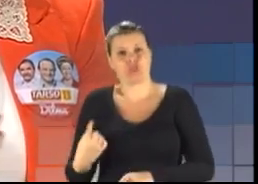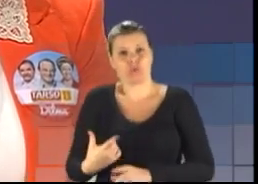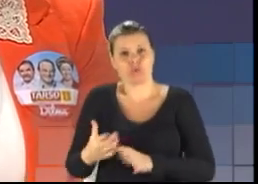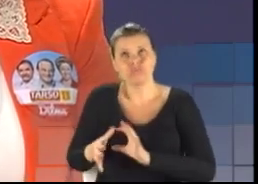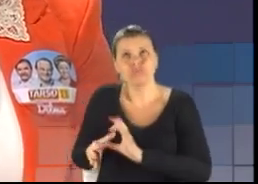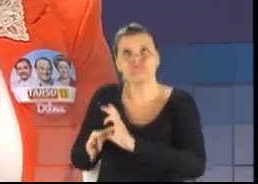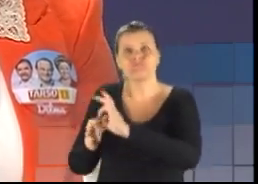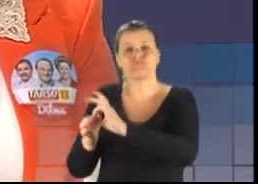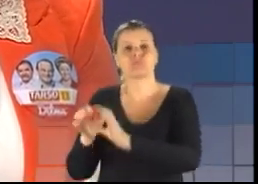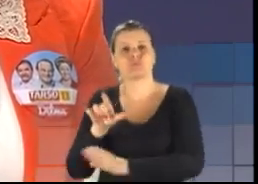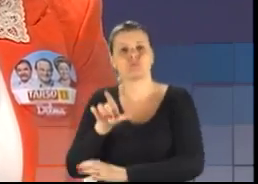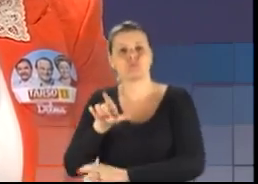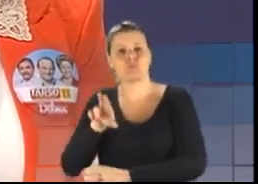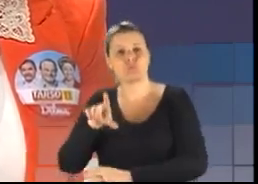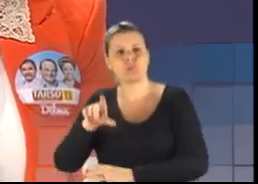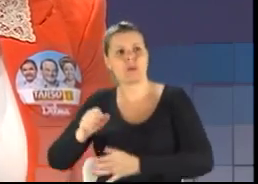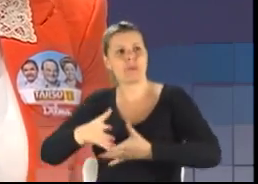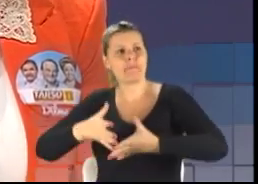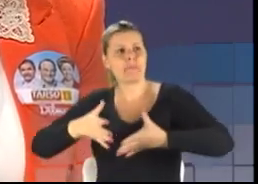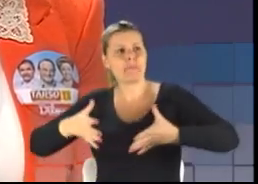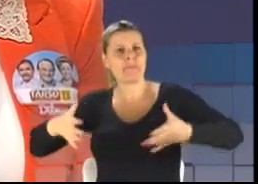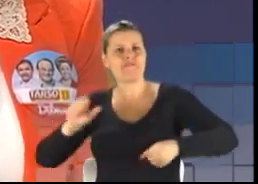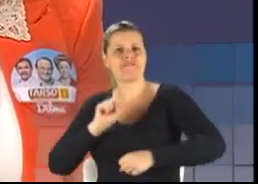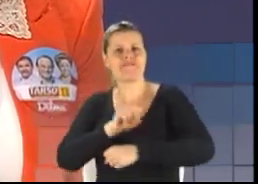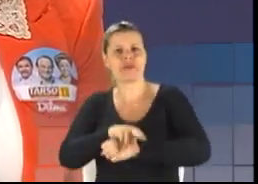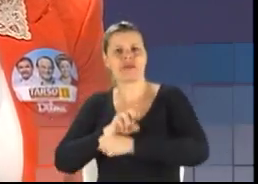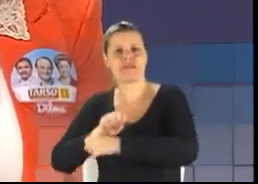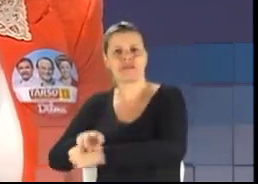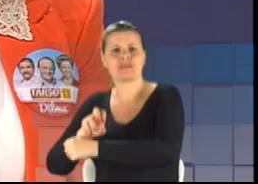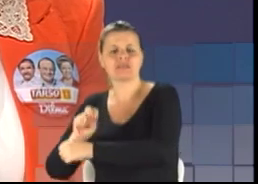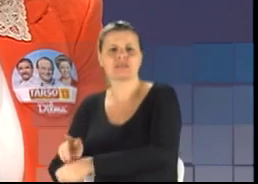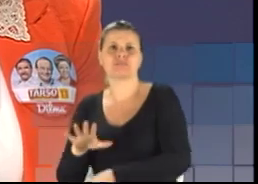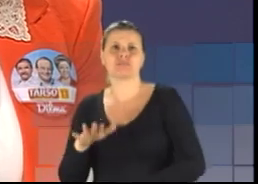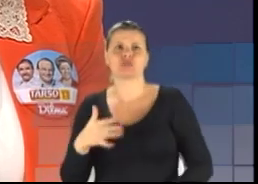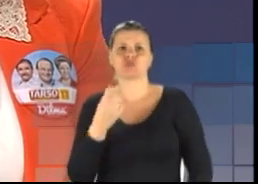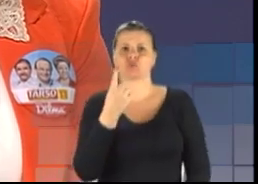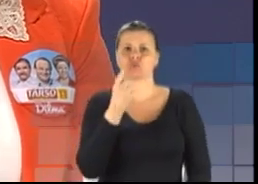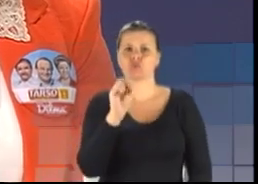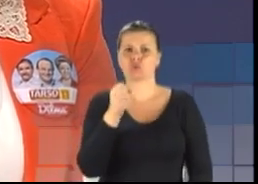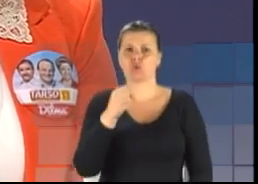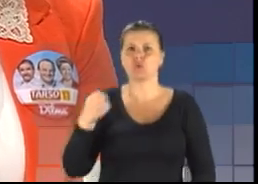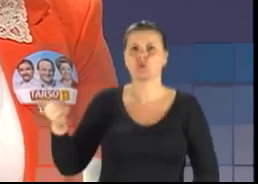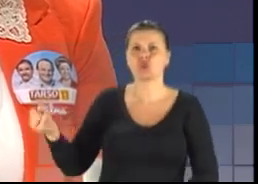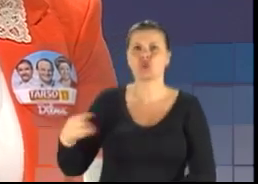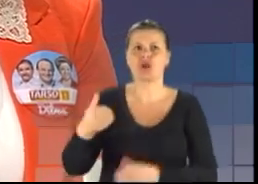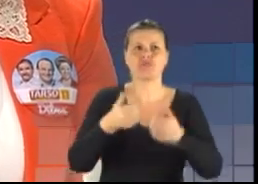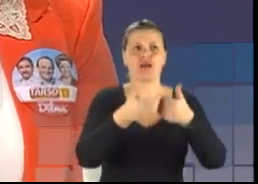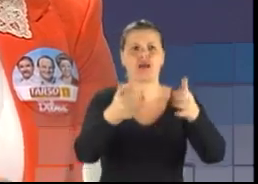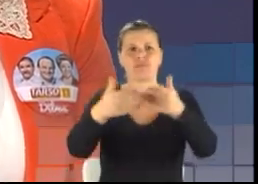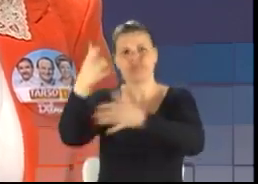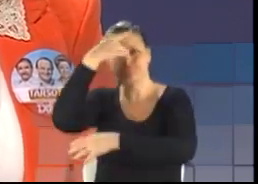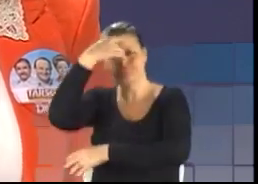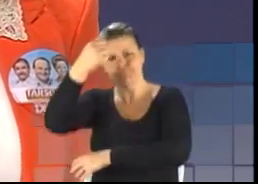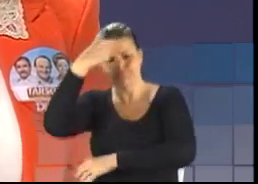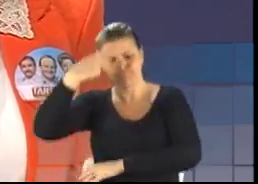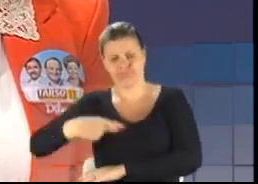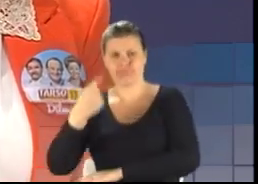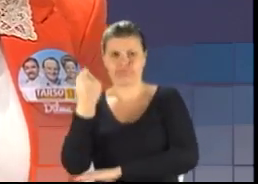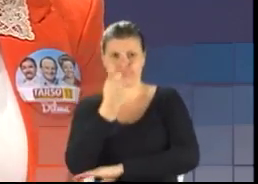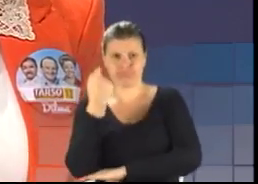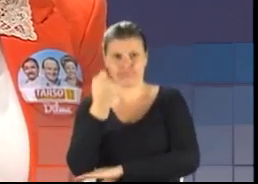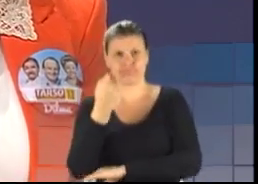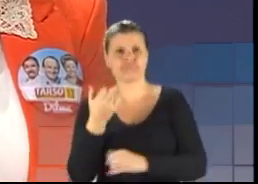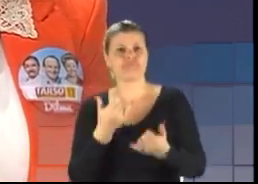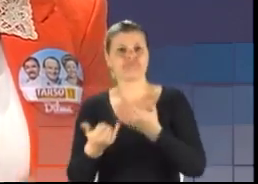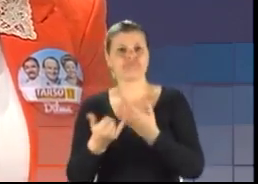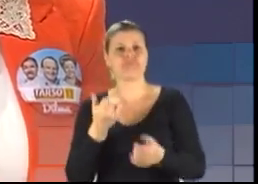ampliamos as vagas. 18 novas universidades no Rio Grande do Sul. A exemplo da